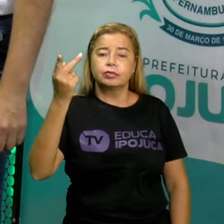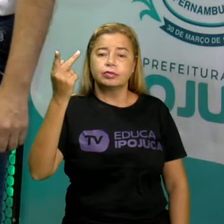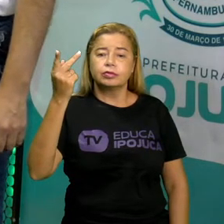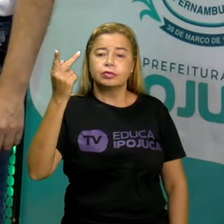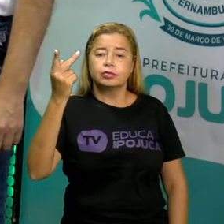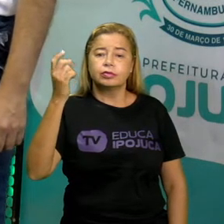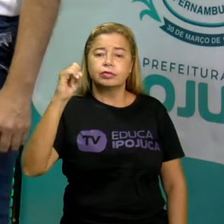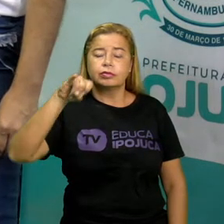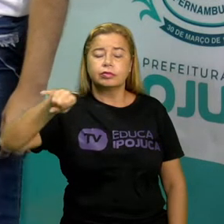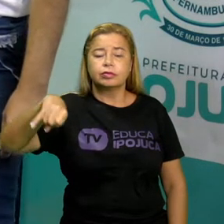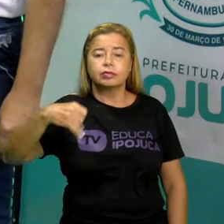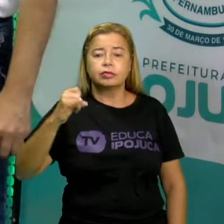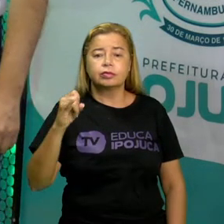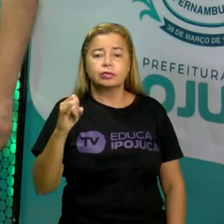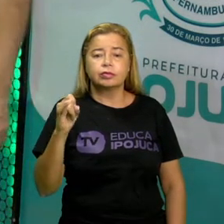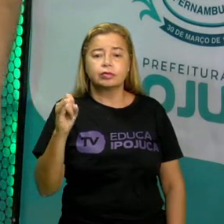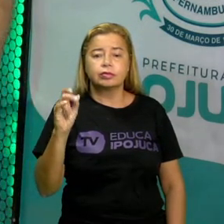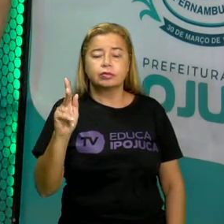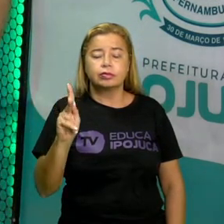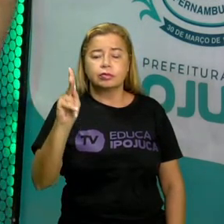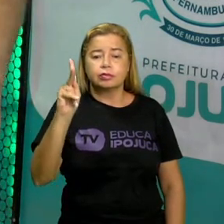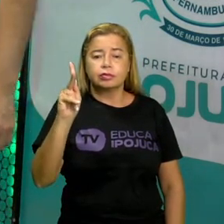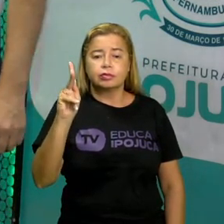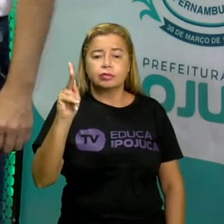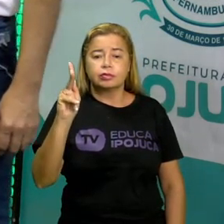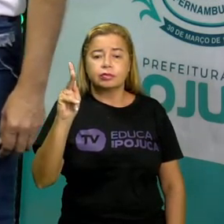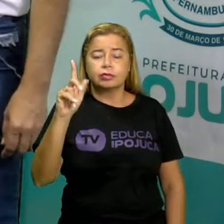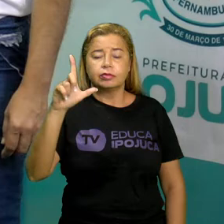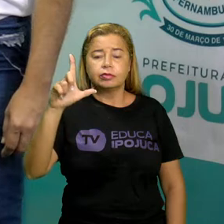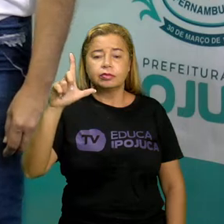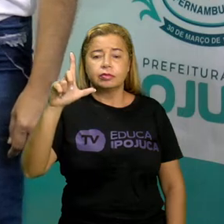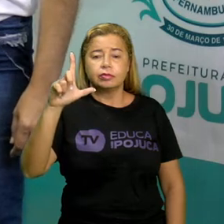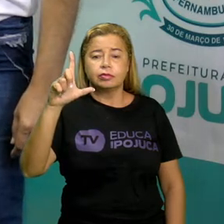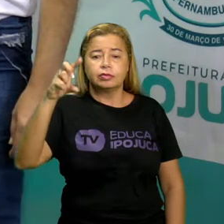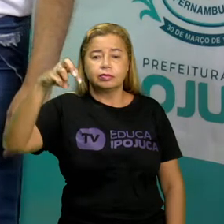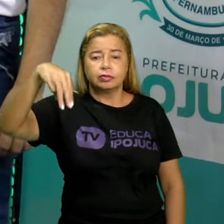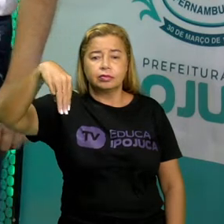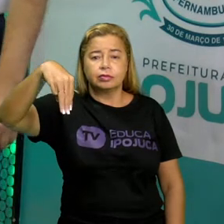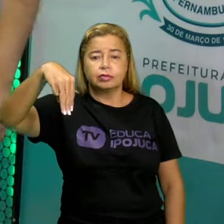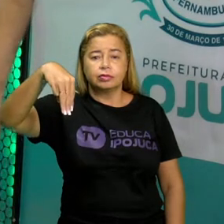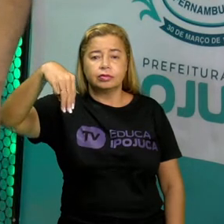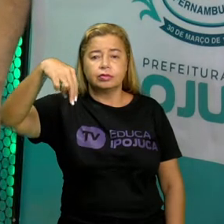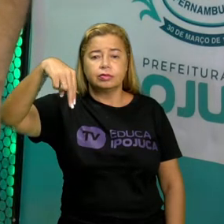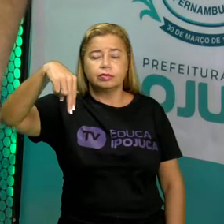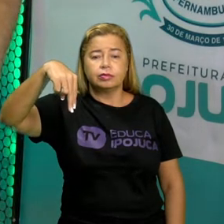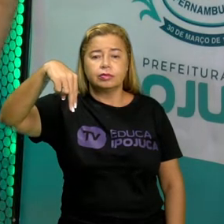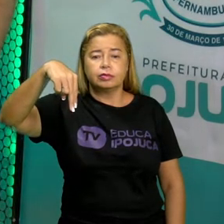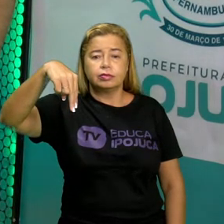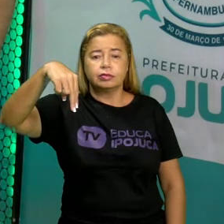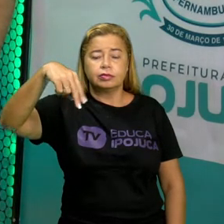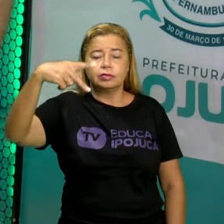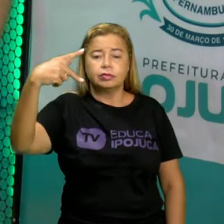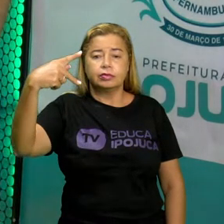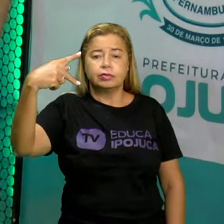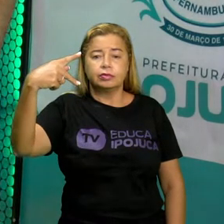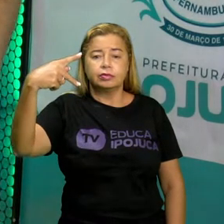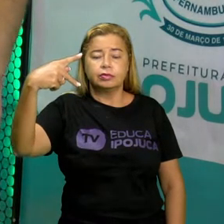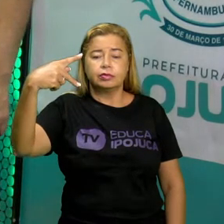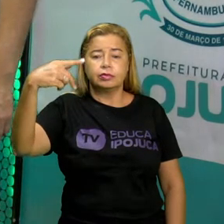H, J, K, L, M, N, P,